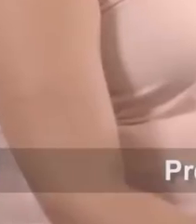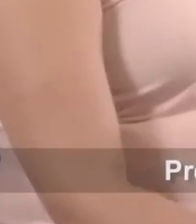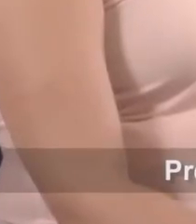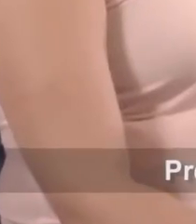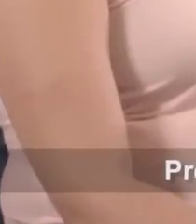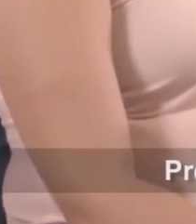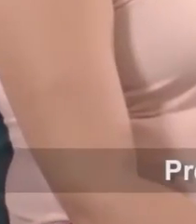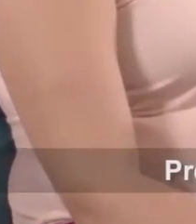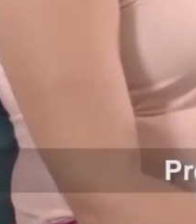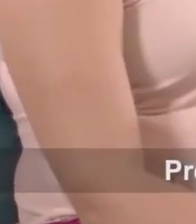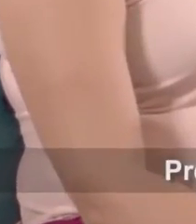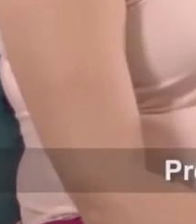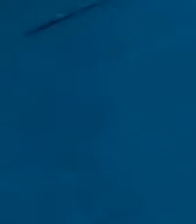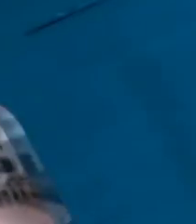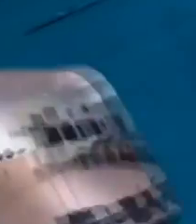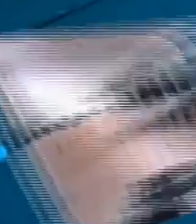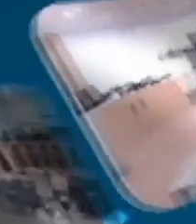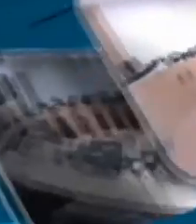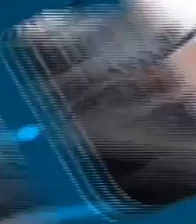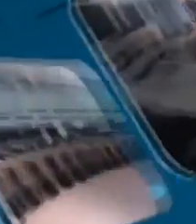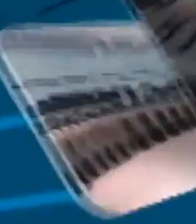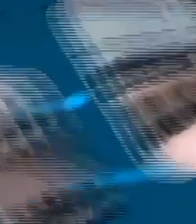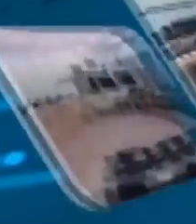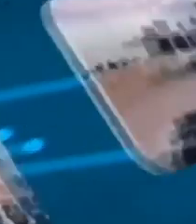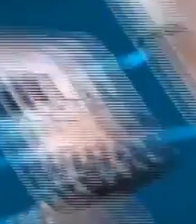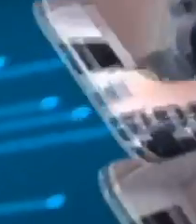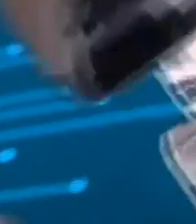saúde melhor É a gente que vai...